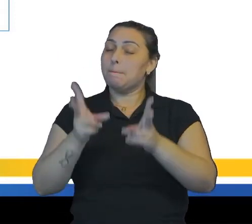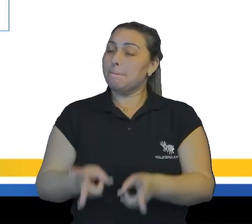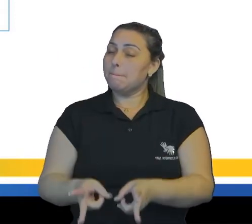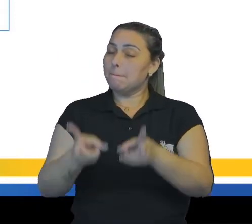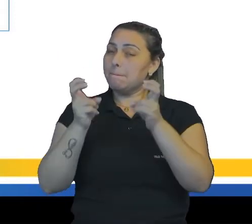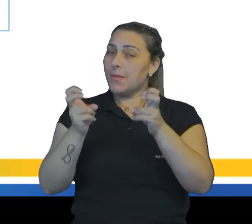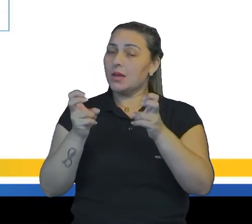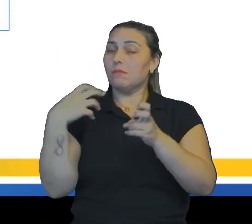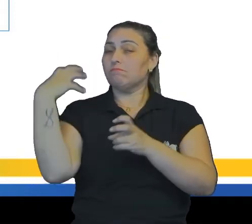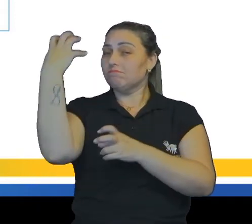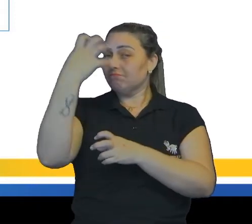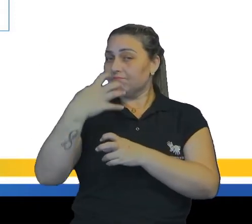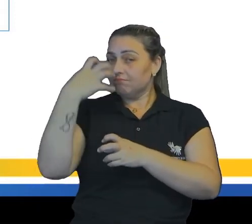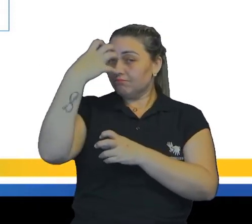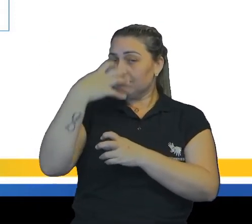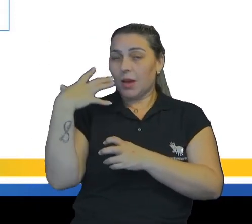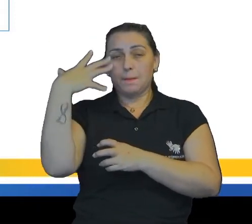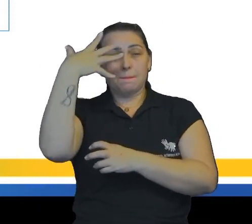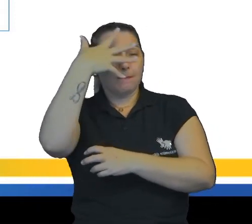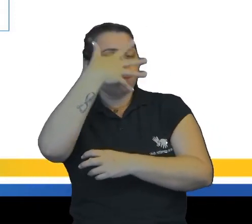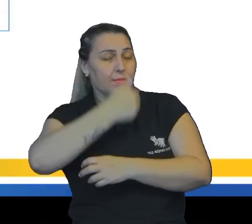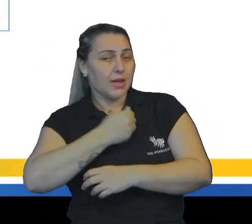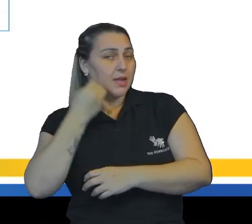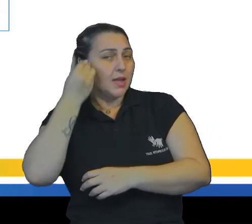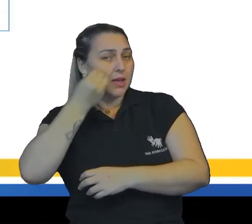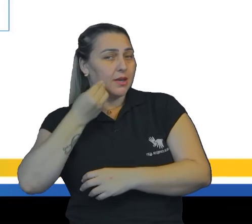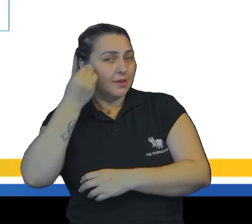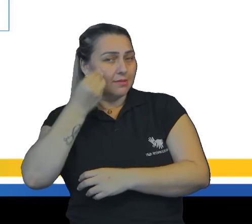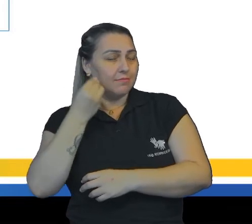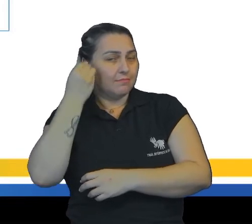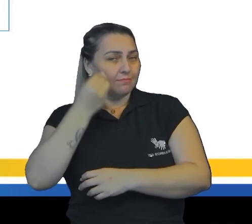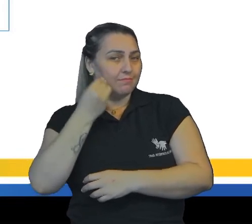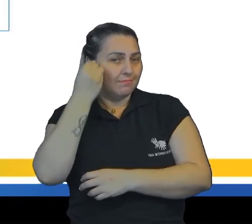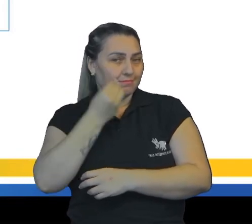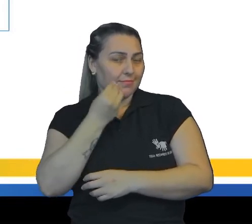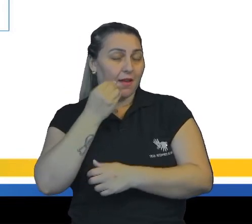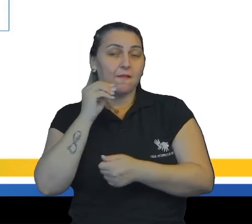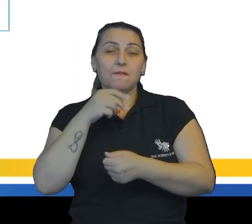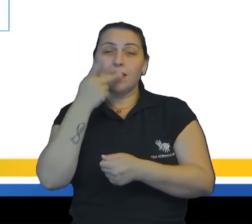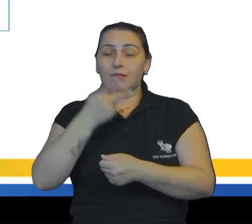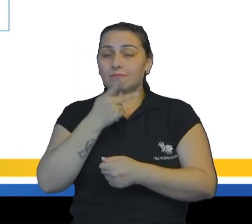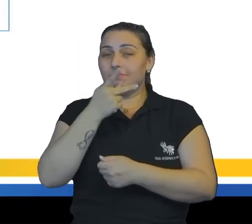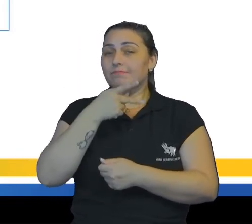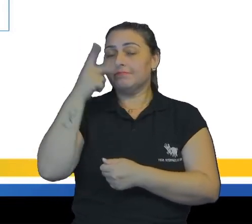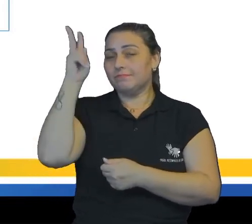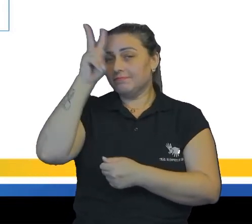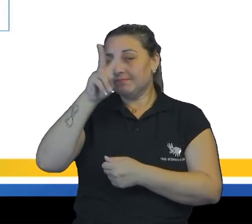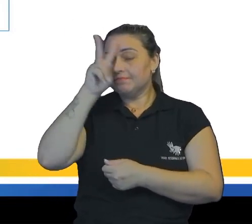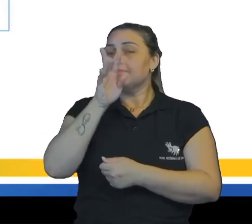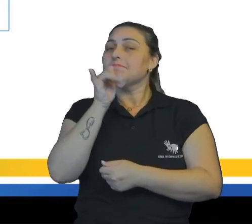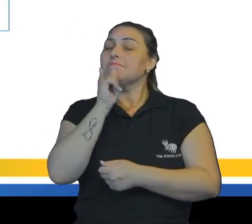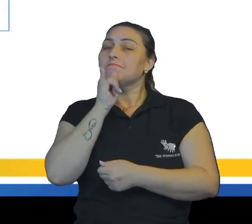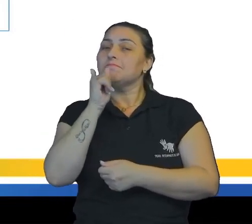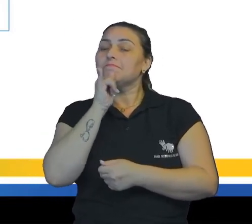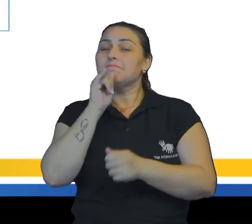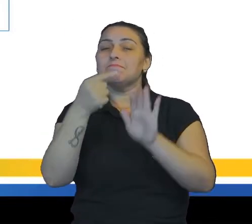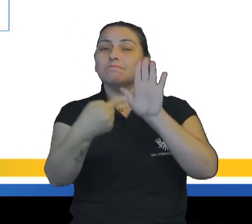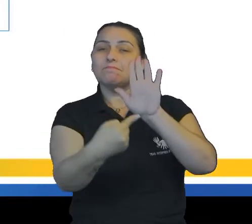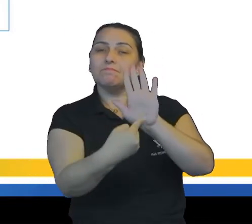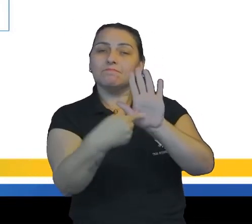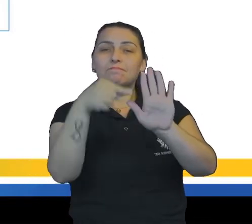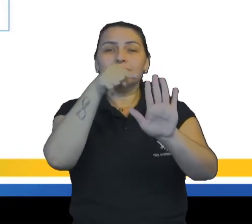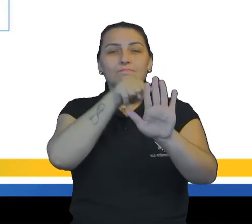todo o encantamento e a beleza Da experiência marcante relatada na história. Essa é um exemplo de metáfora.